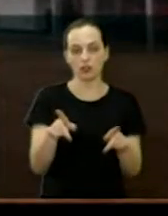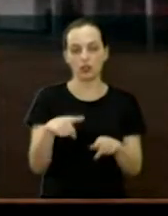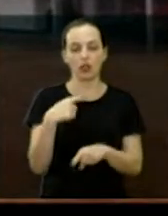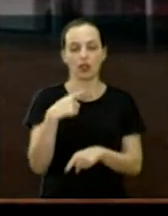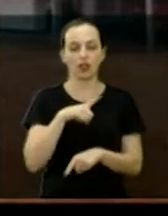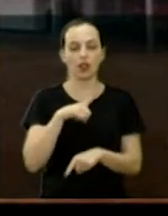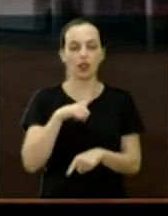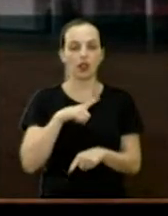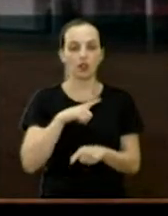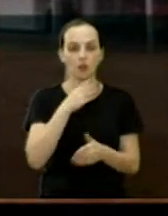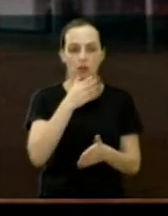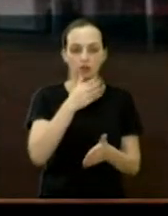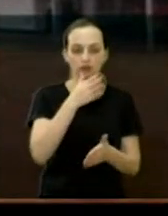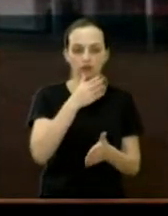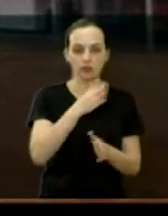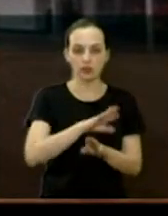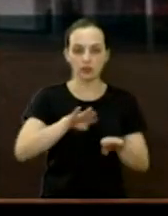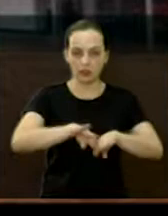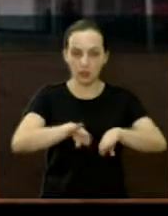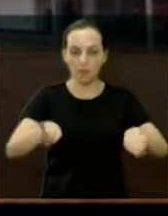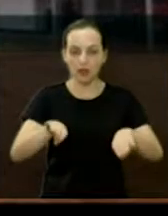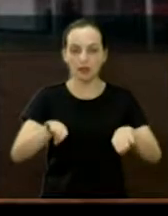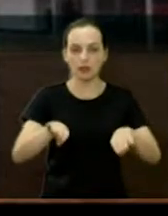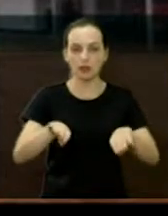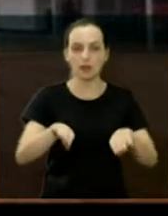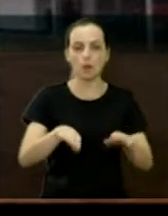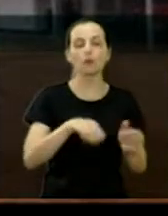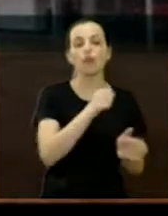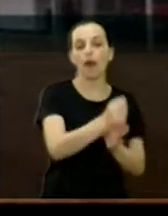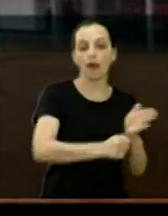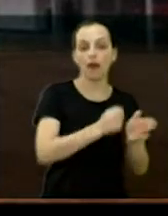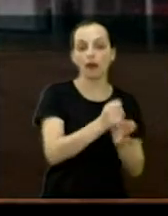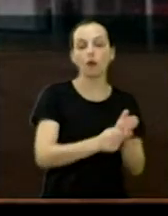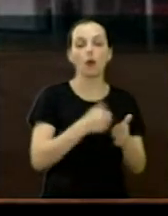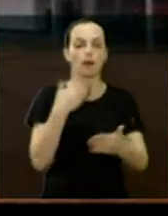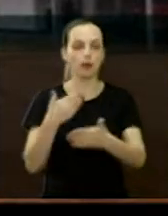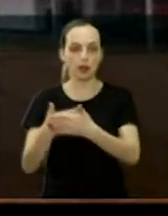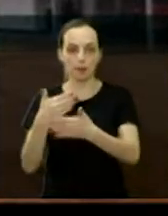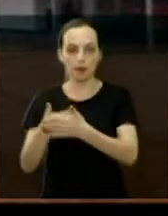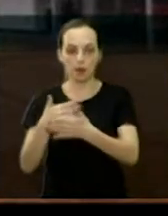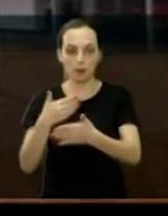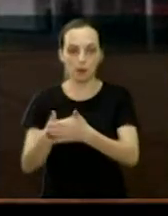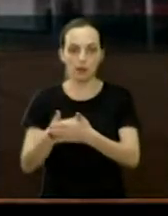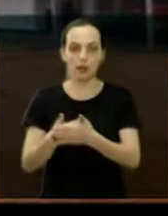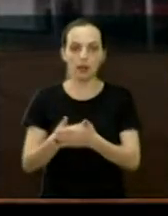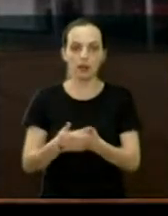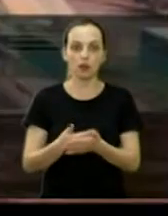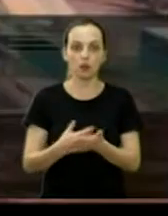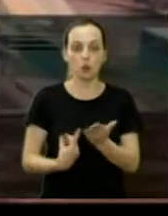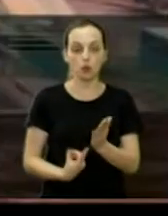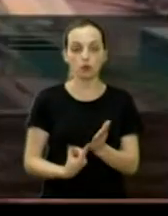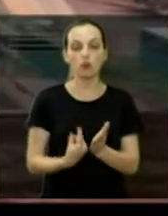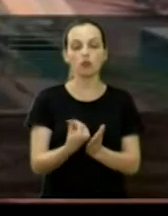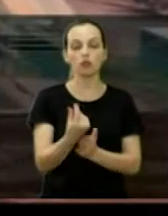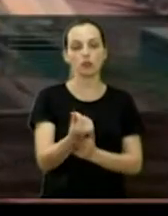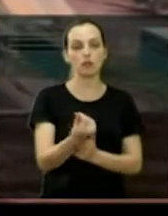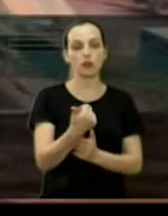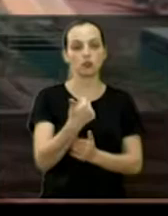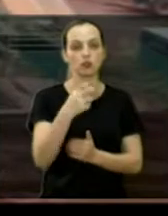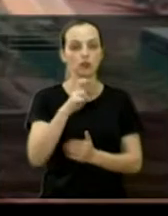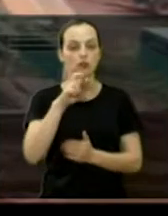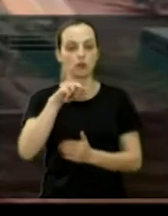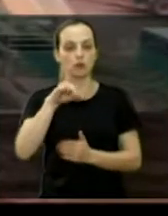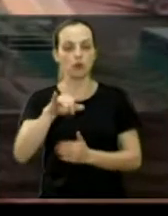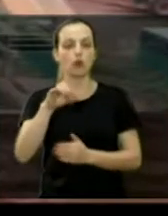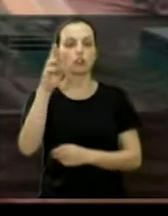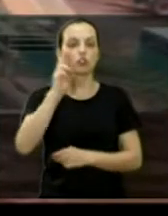divisão. Entre elas, Araraquária e Rebelão Preto, que desse local, o investimento de 15 milhões de reais, capacidade